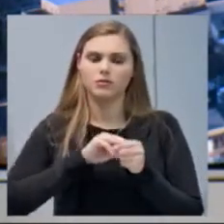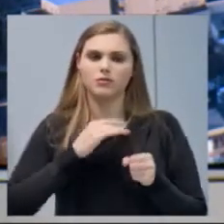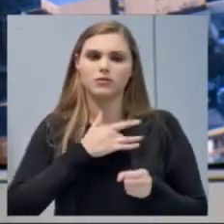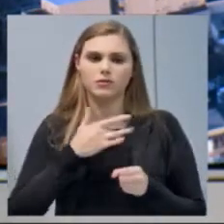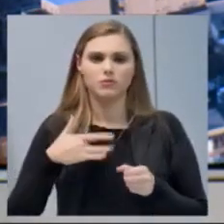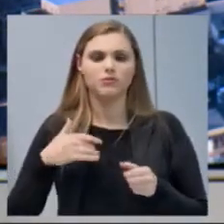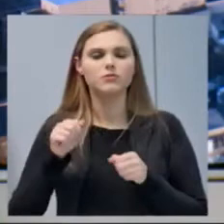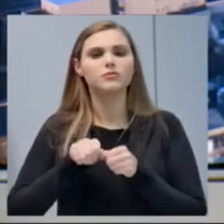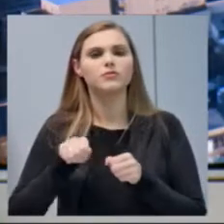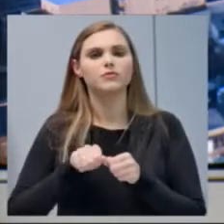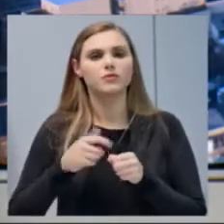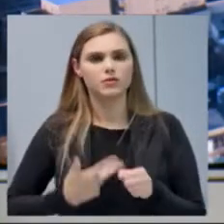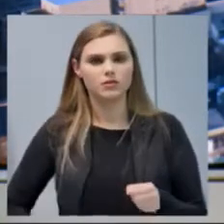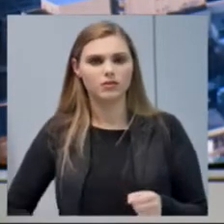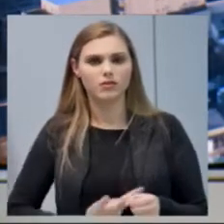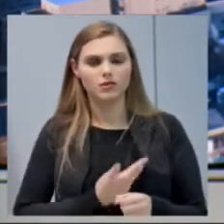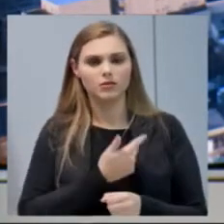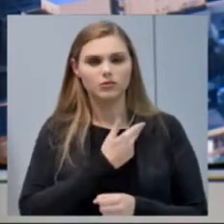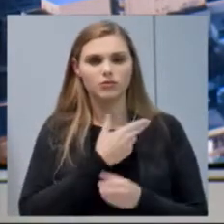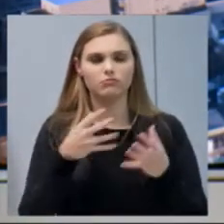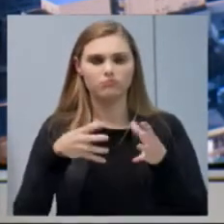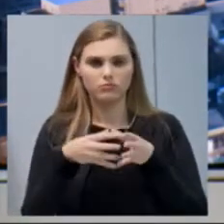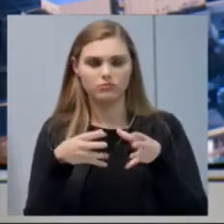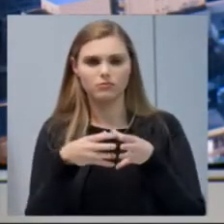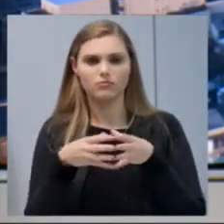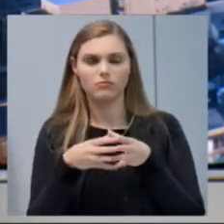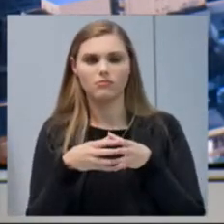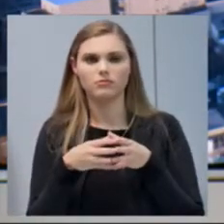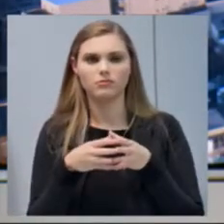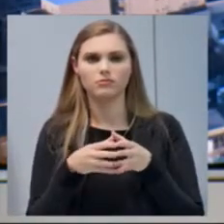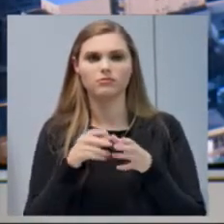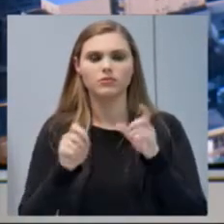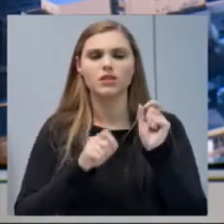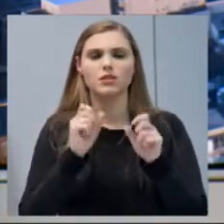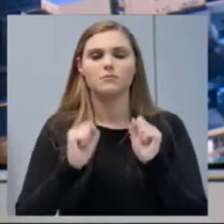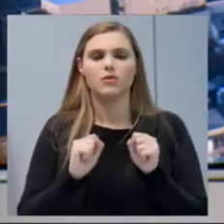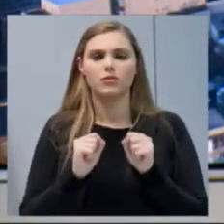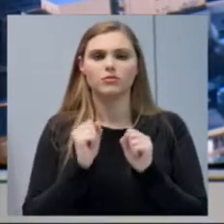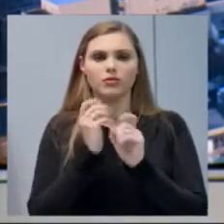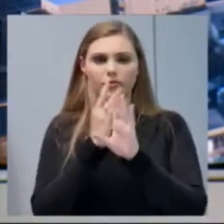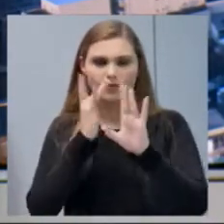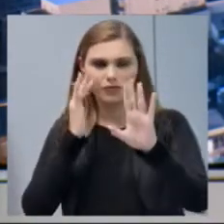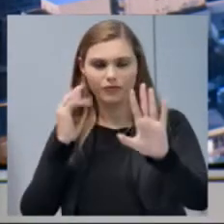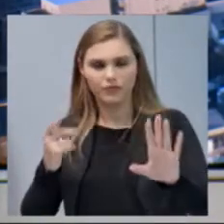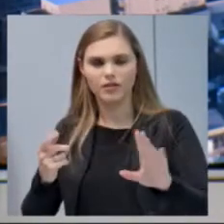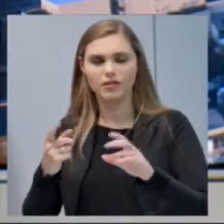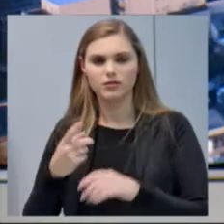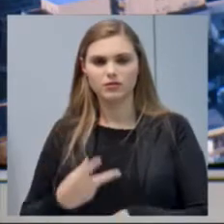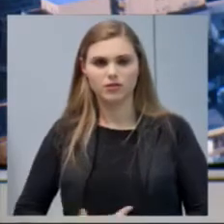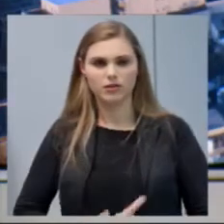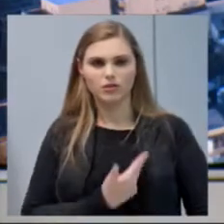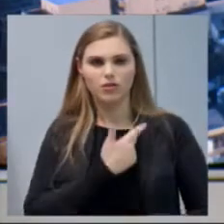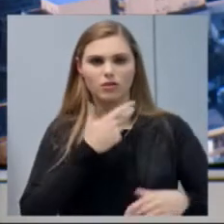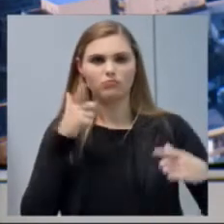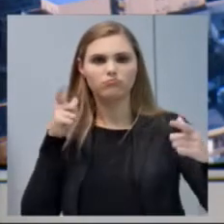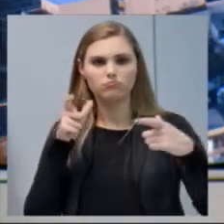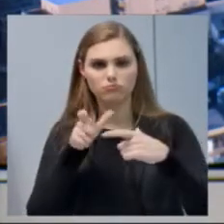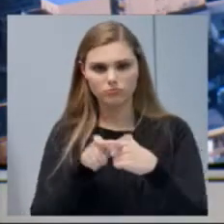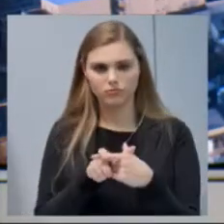vereador Ricardo, de cirurgias eleitivas, para que se possa aí diminuir as filas que existem em nosso município,